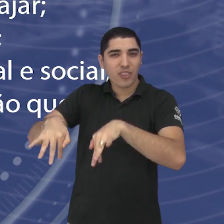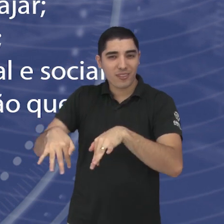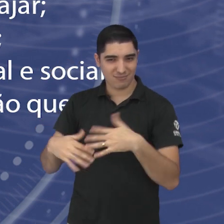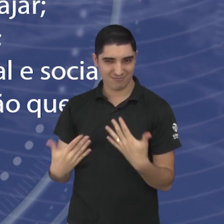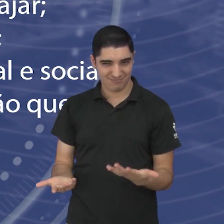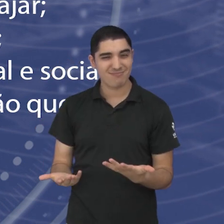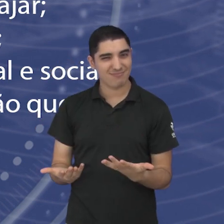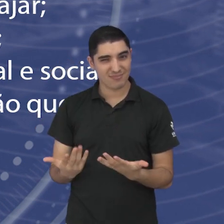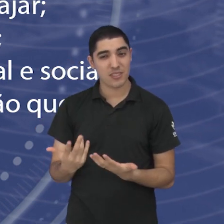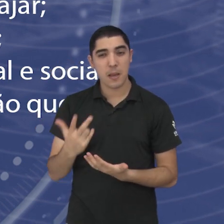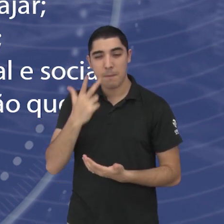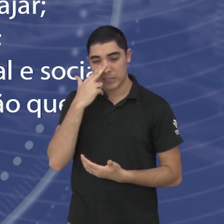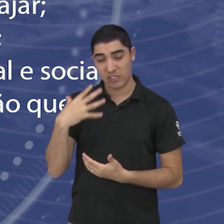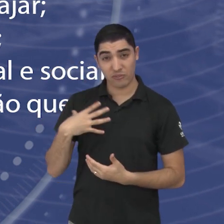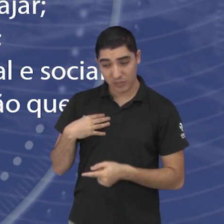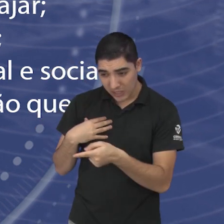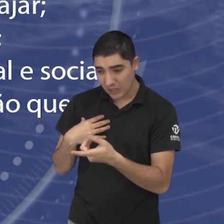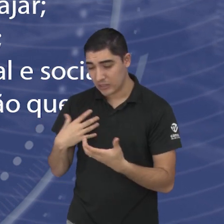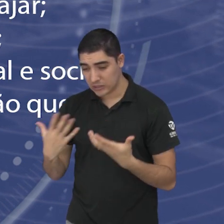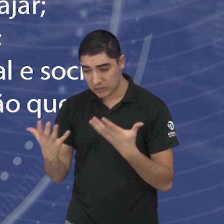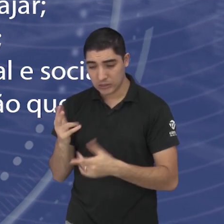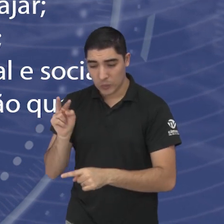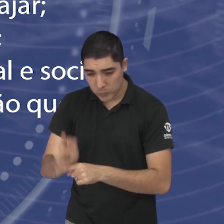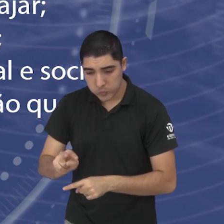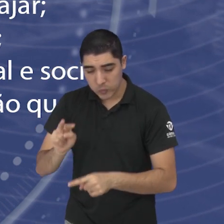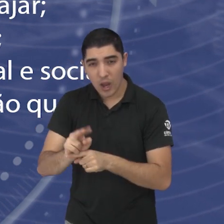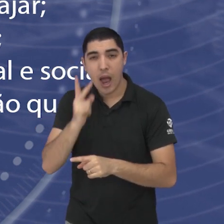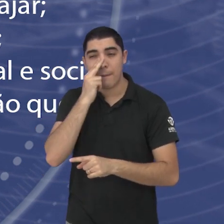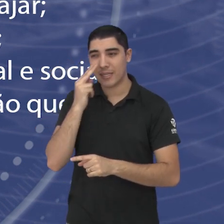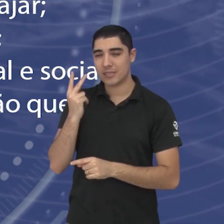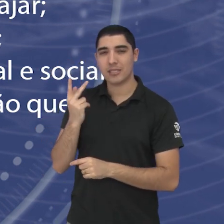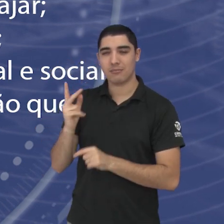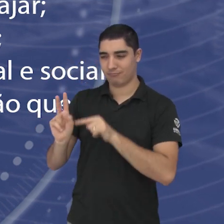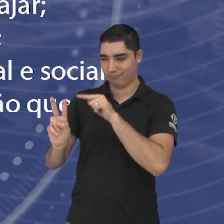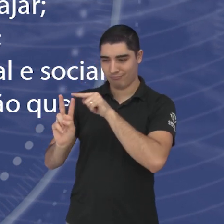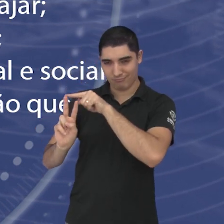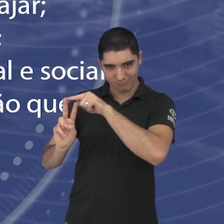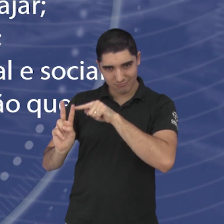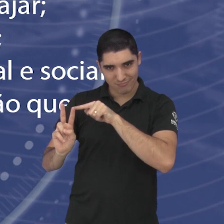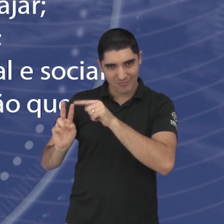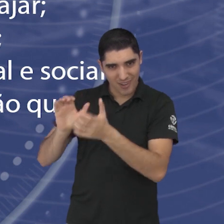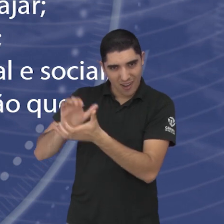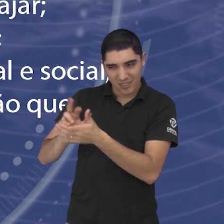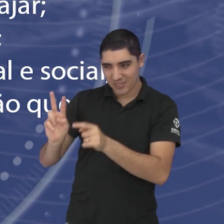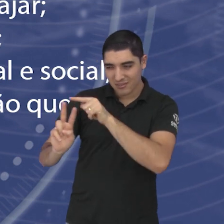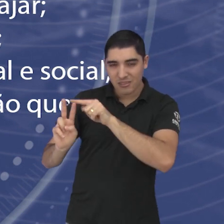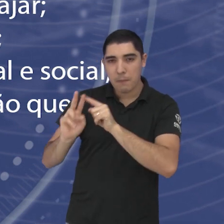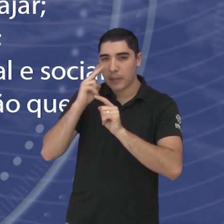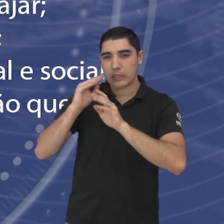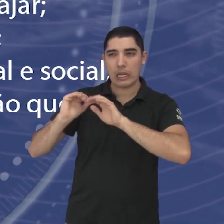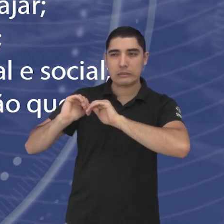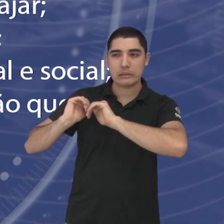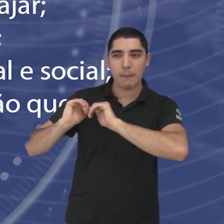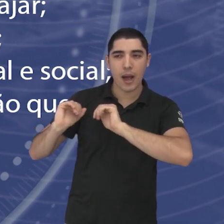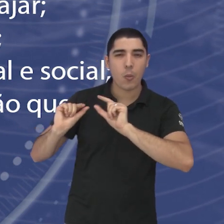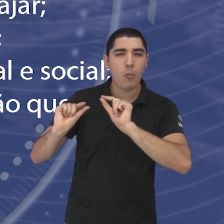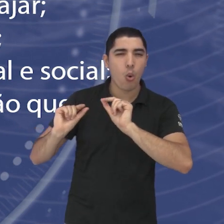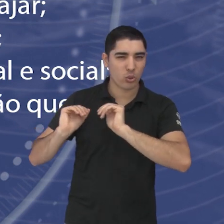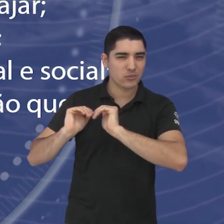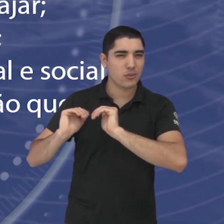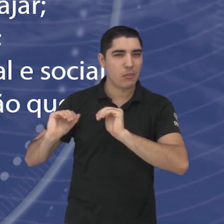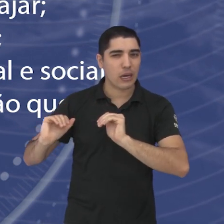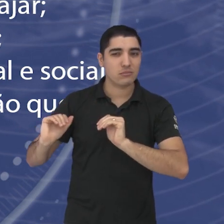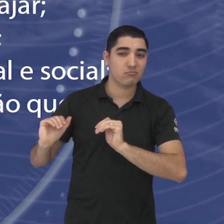consome muito, então, muitas vezes, o casal acaba dando uma distanciada nesse sentido também. Ou simplesmente